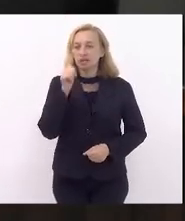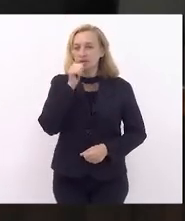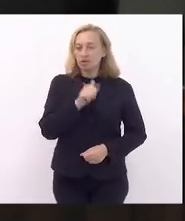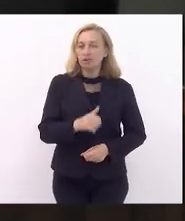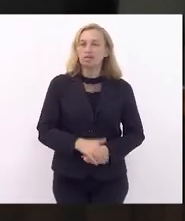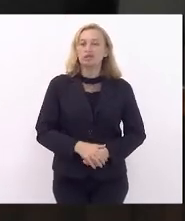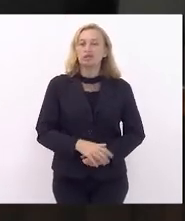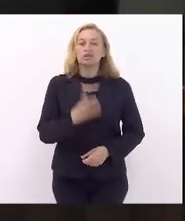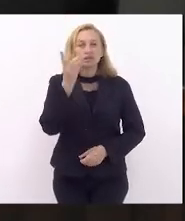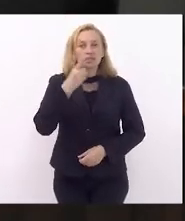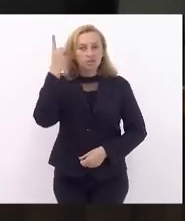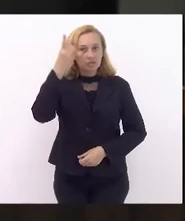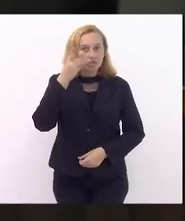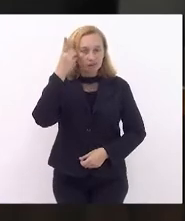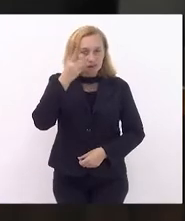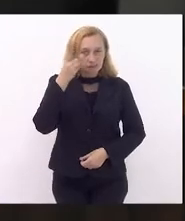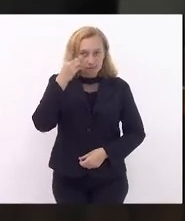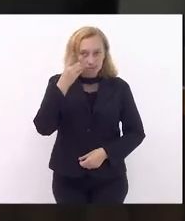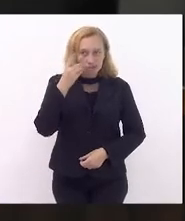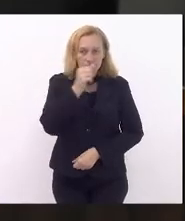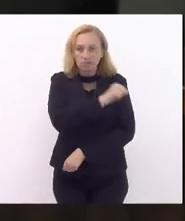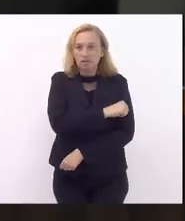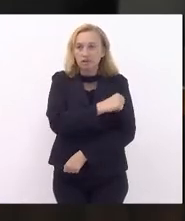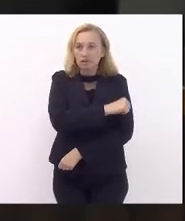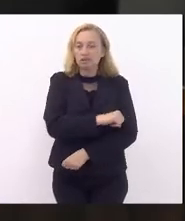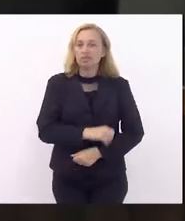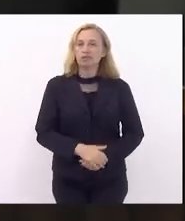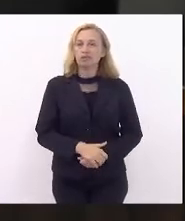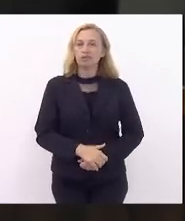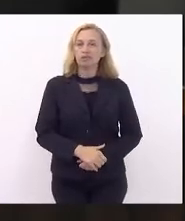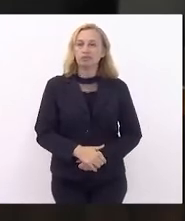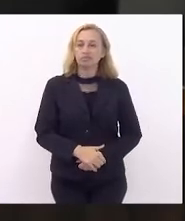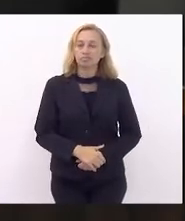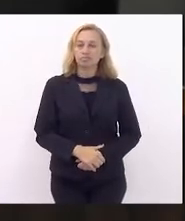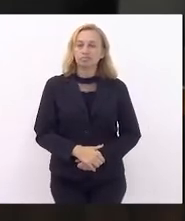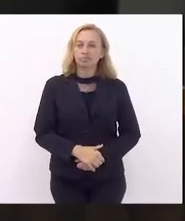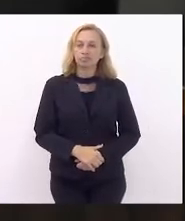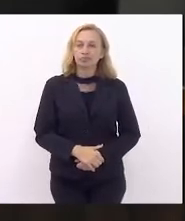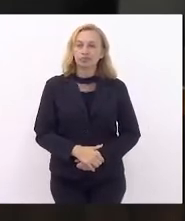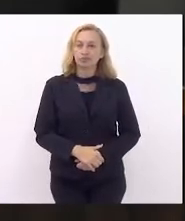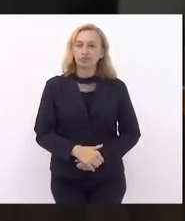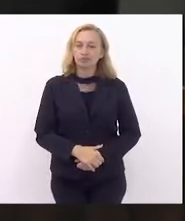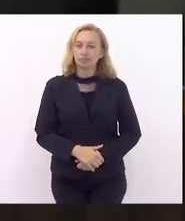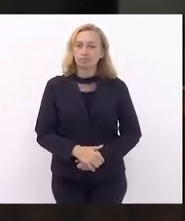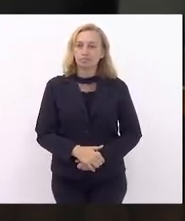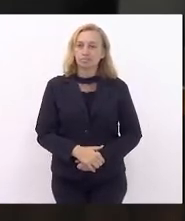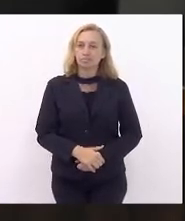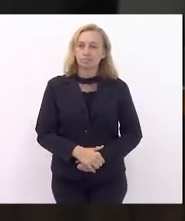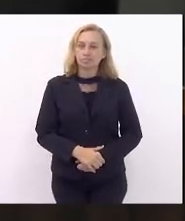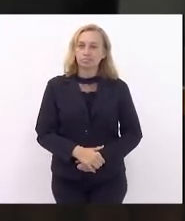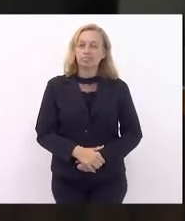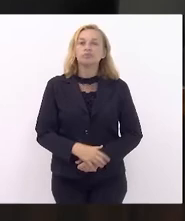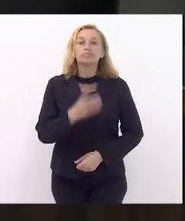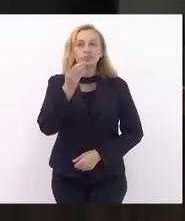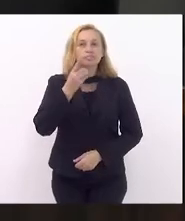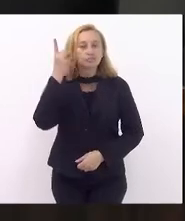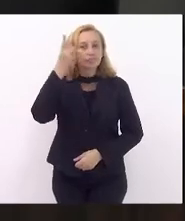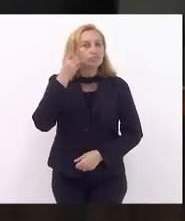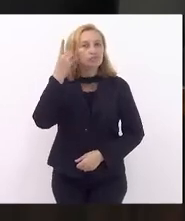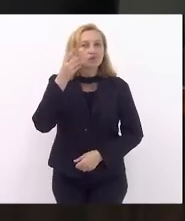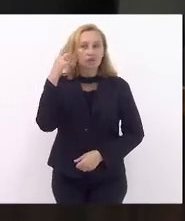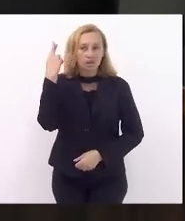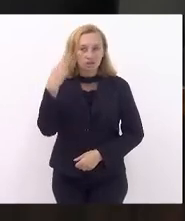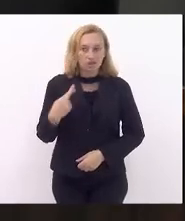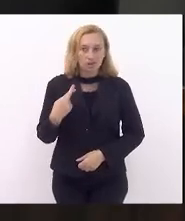deputada enfermeira Rejane, deputada enfermeira Rejane, deputada Renata